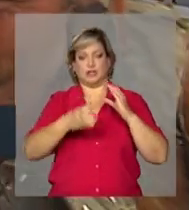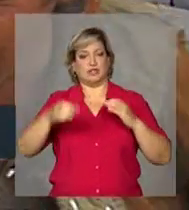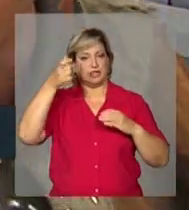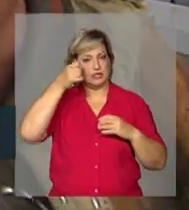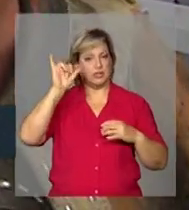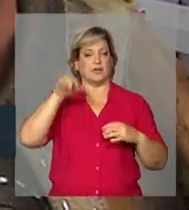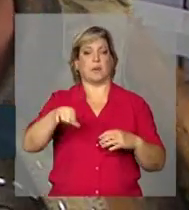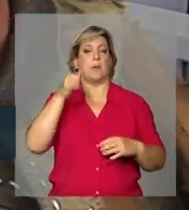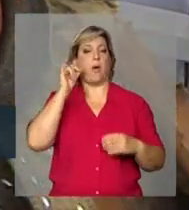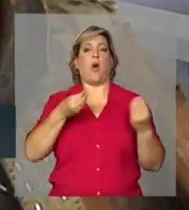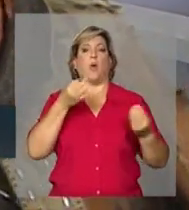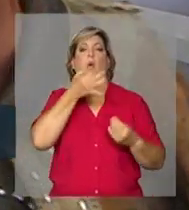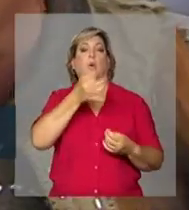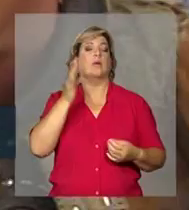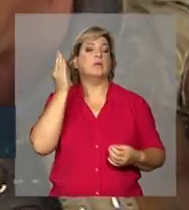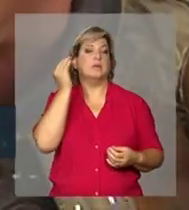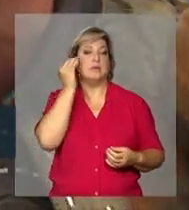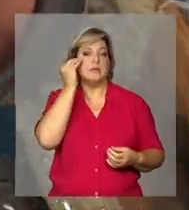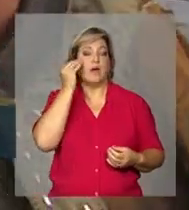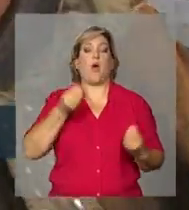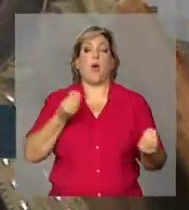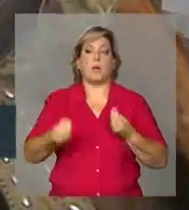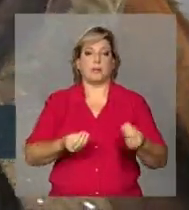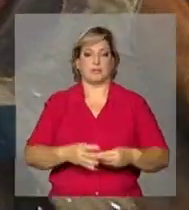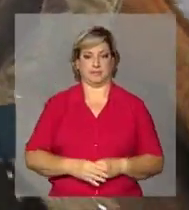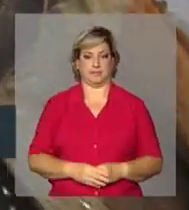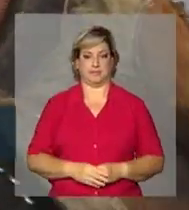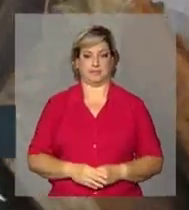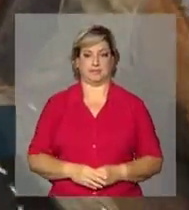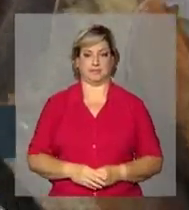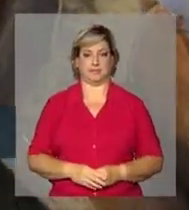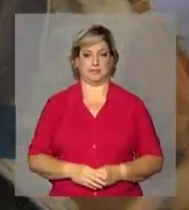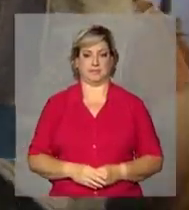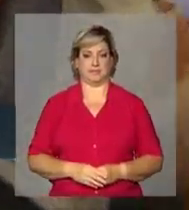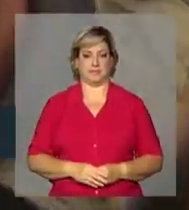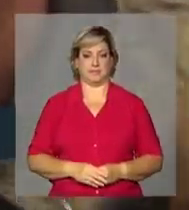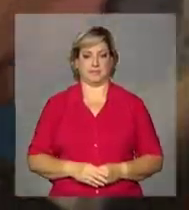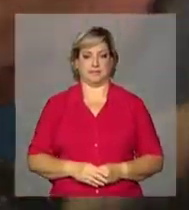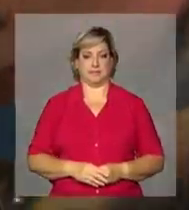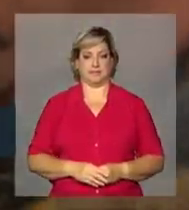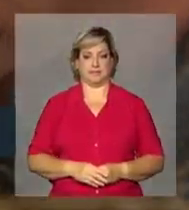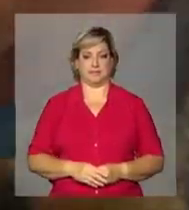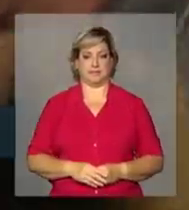Vamos, Miguel, vamos toar aqui, Miguel, esse chifre de boi aqui. Vamos lá, nós dois aqui. Não é isso? Vamos lá.